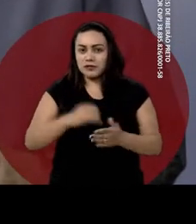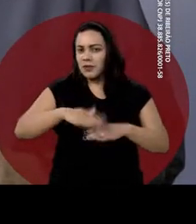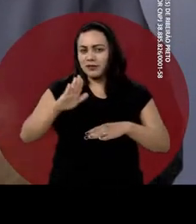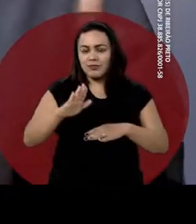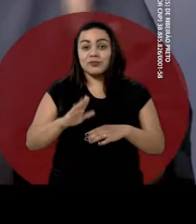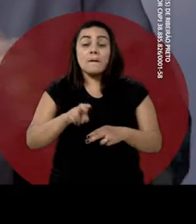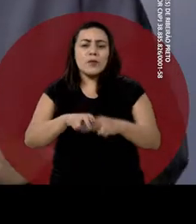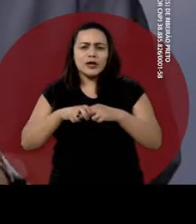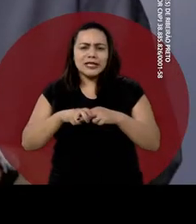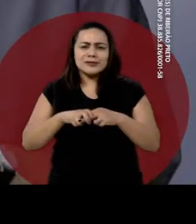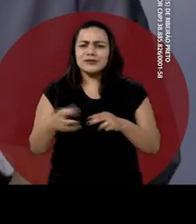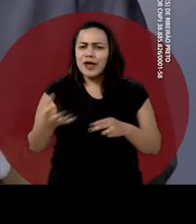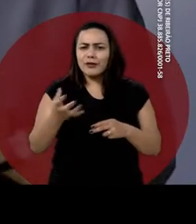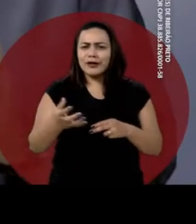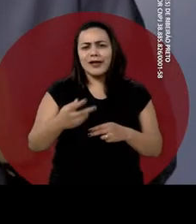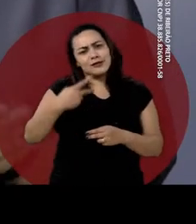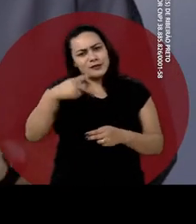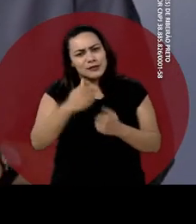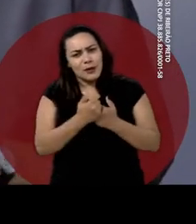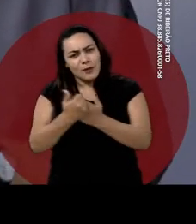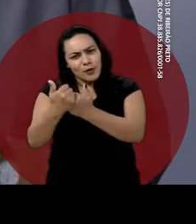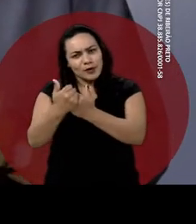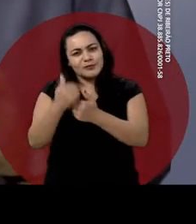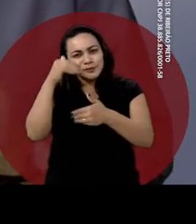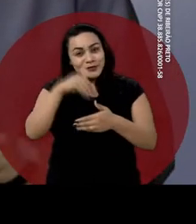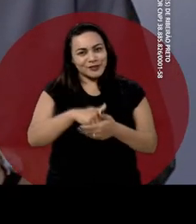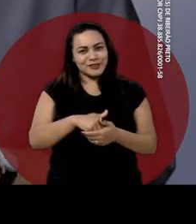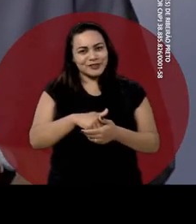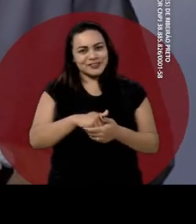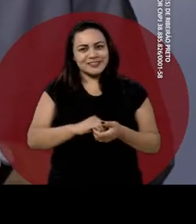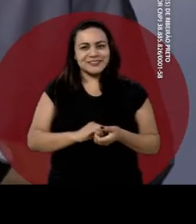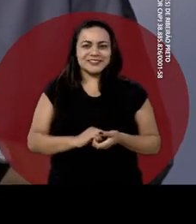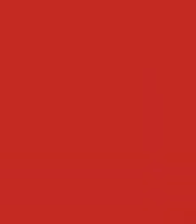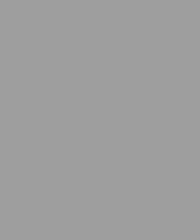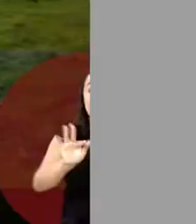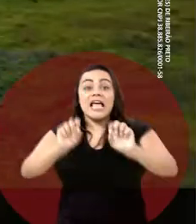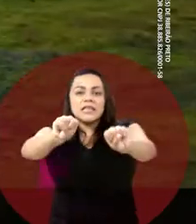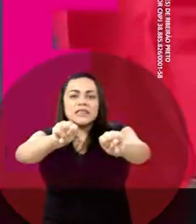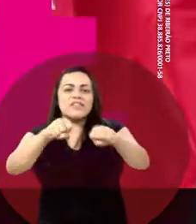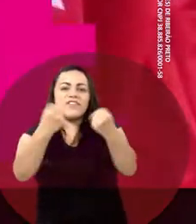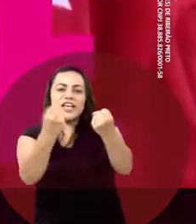aumentar impostos. Para fazer tudo isso, conto com seu apoio, conto com seu voto.